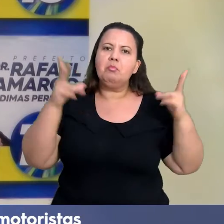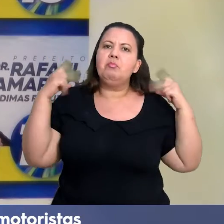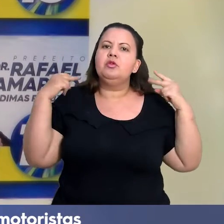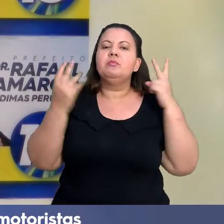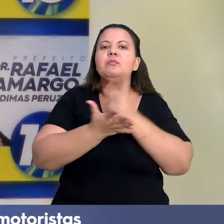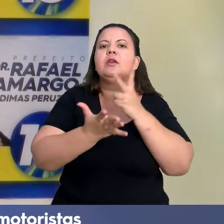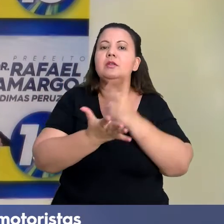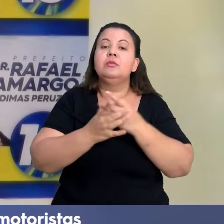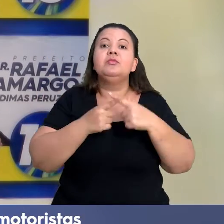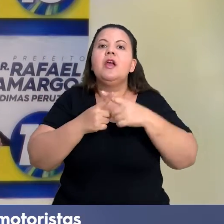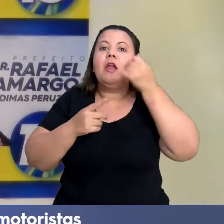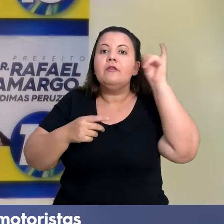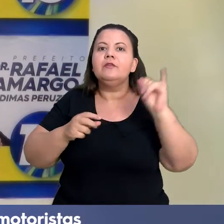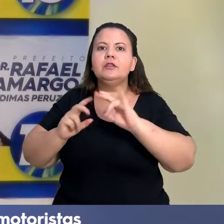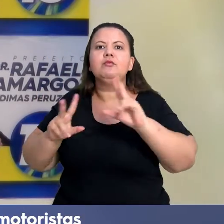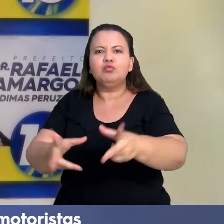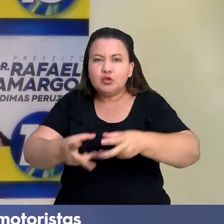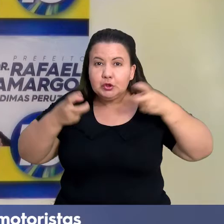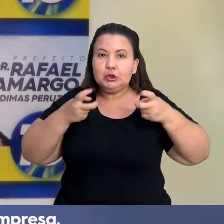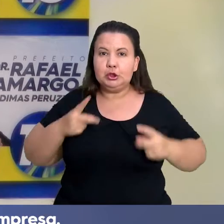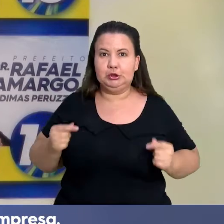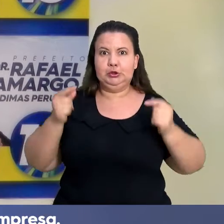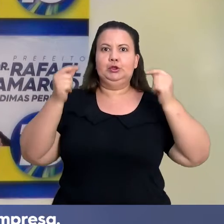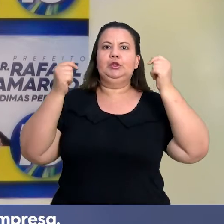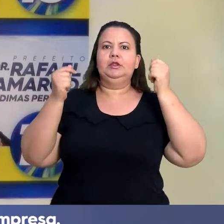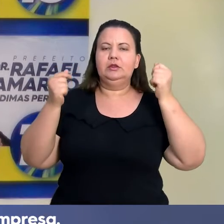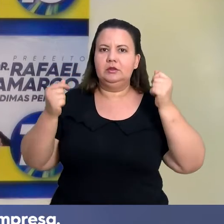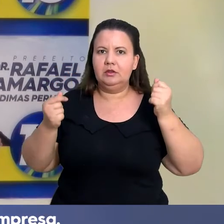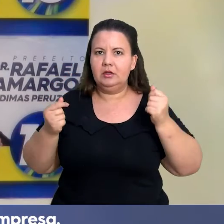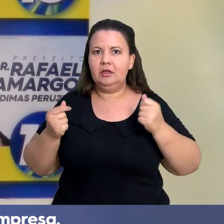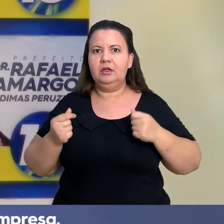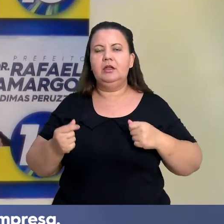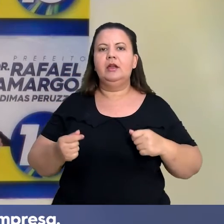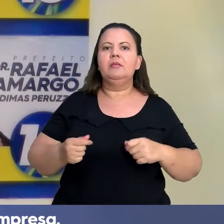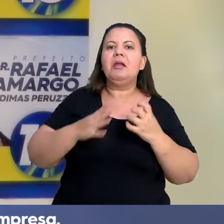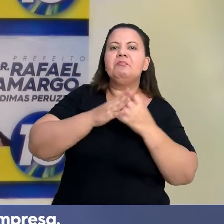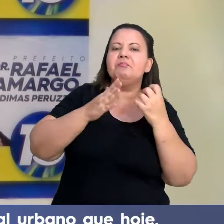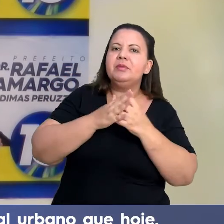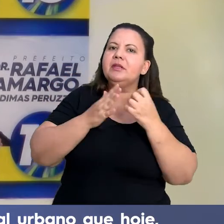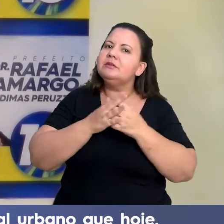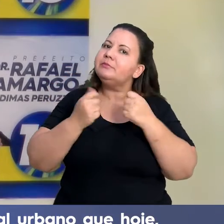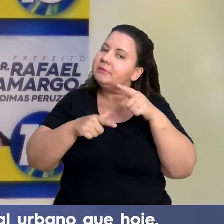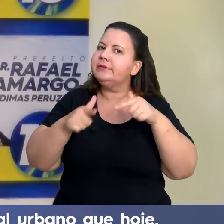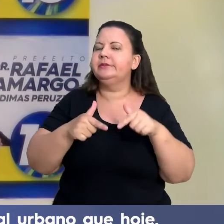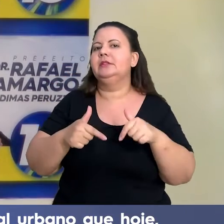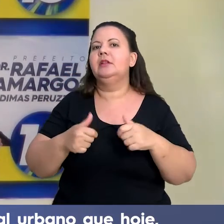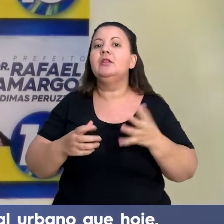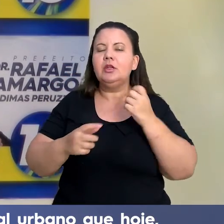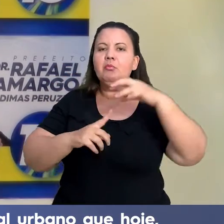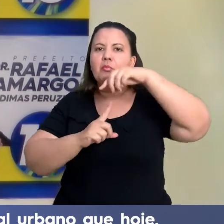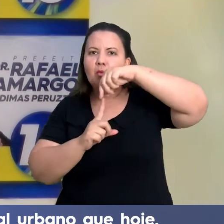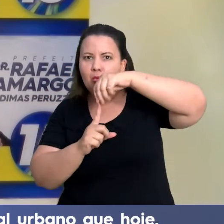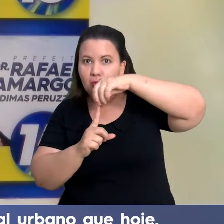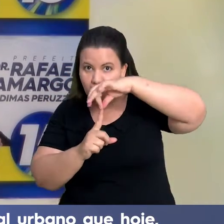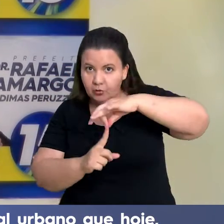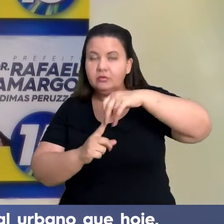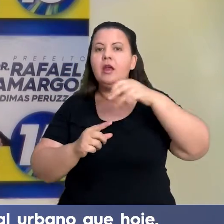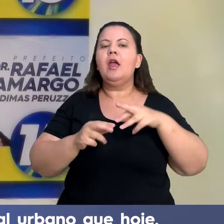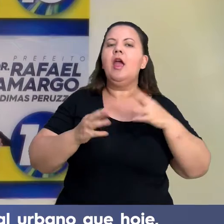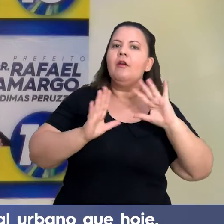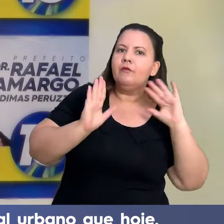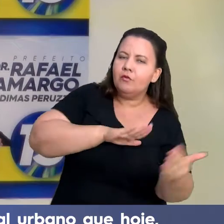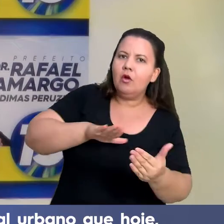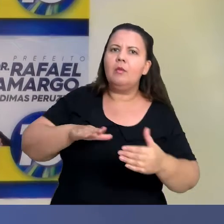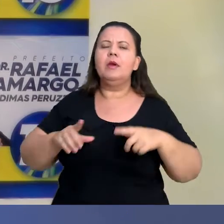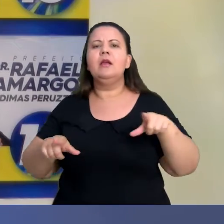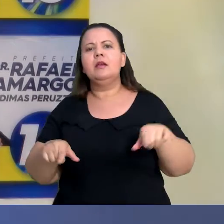tendo parceria contratual com os mesmos motoristas, evitando lucro abusivo por parte da empresa. Revitalizar os abrigos e, principalmente, nosso terminal